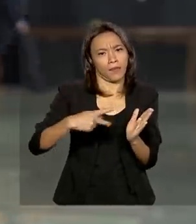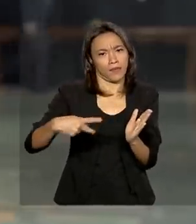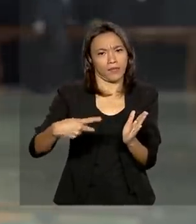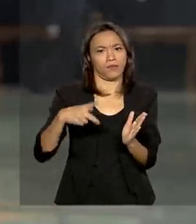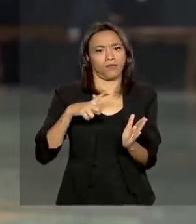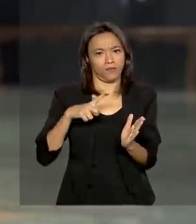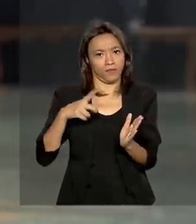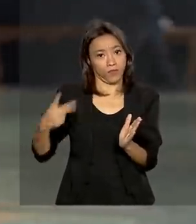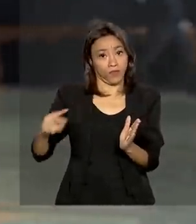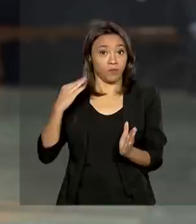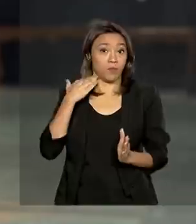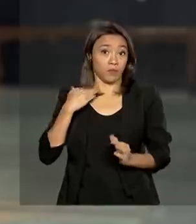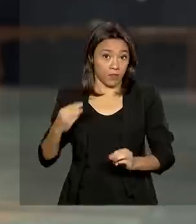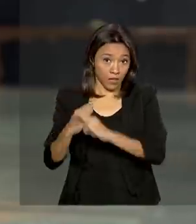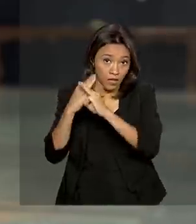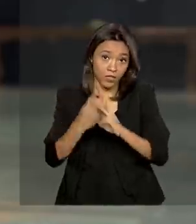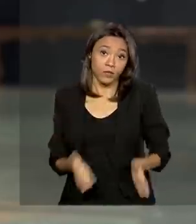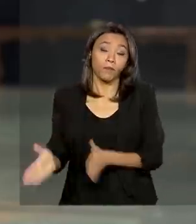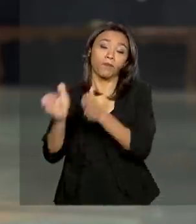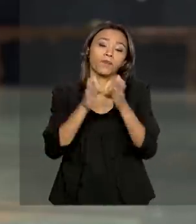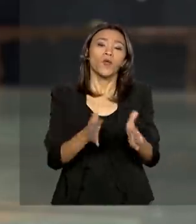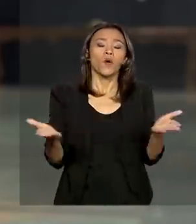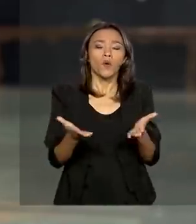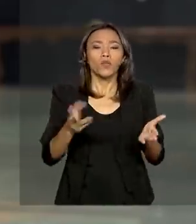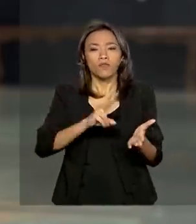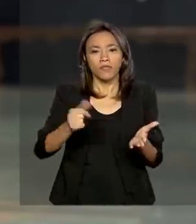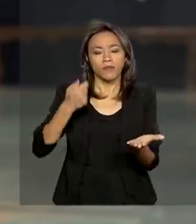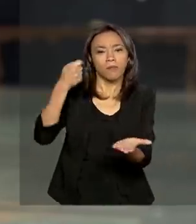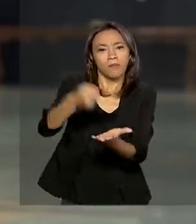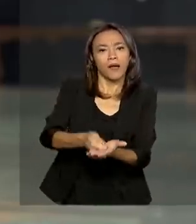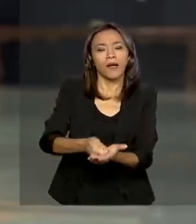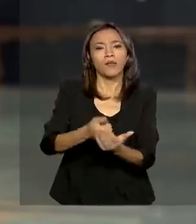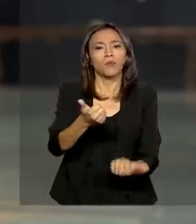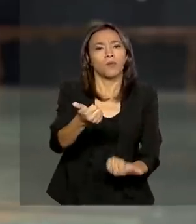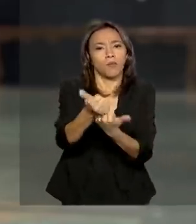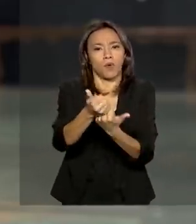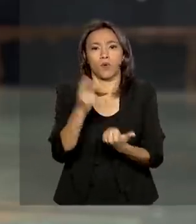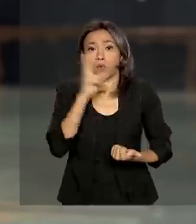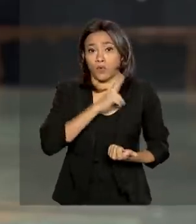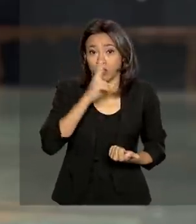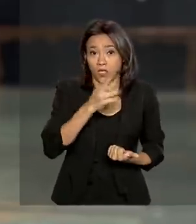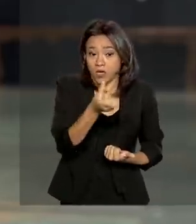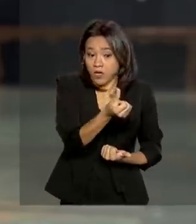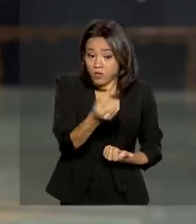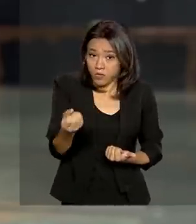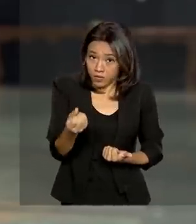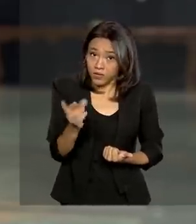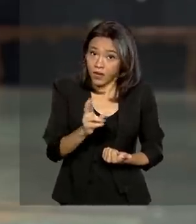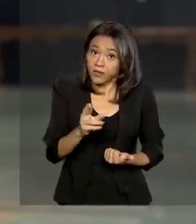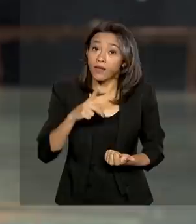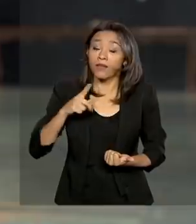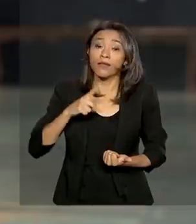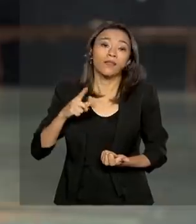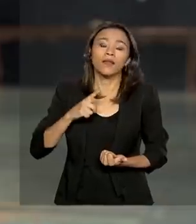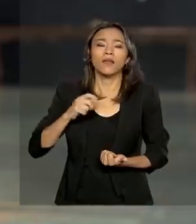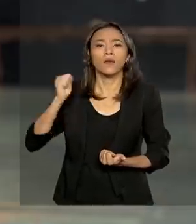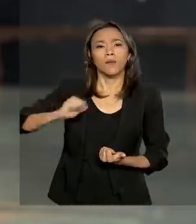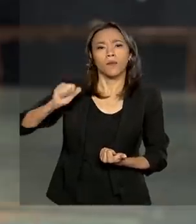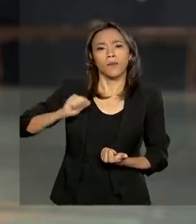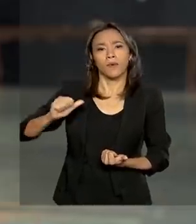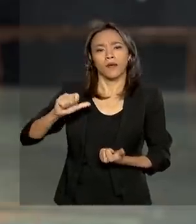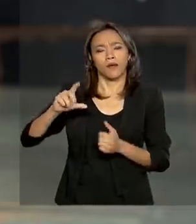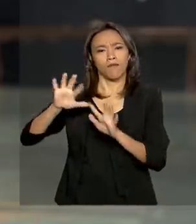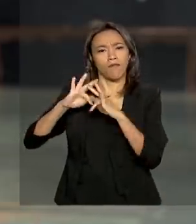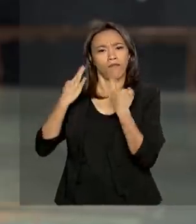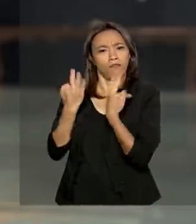também vai ser liberado o pagamento do auxílio emergencial para os beneficiários do Bolsa Família, que tem o número de identificação social